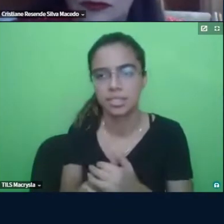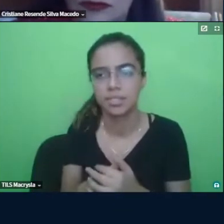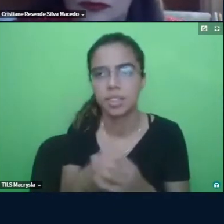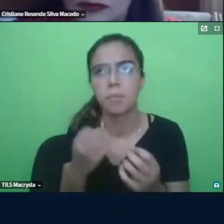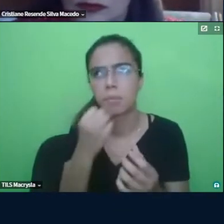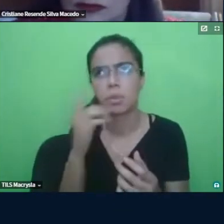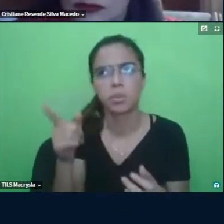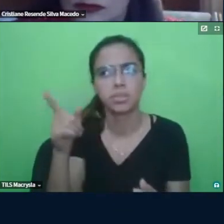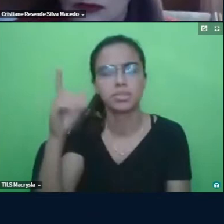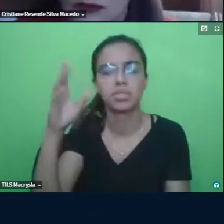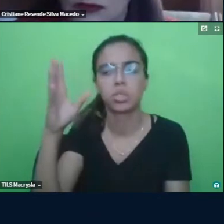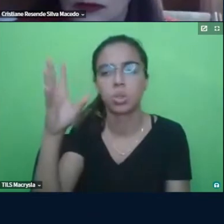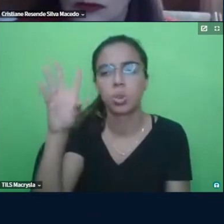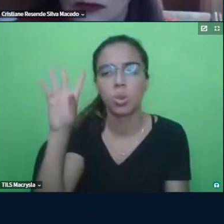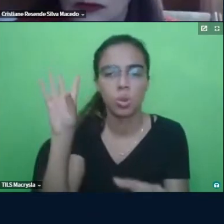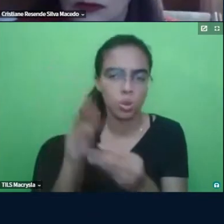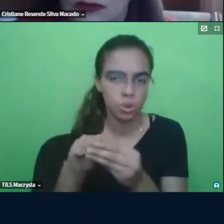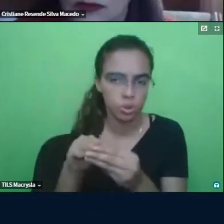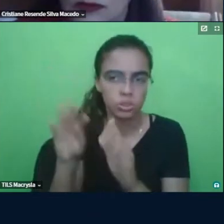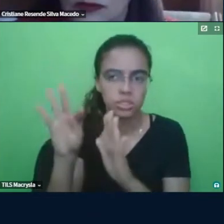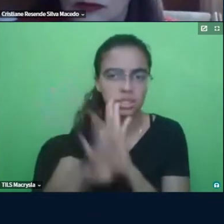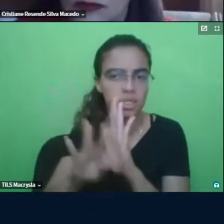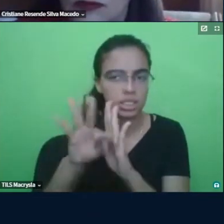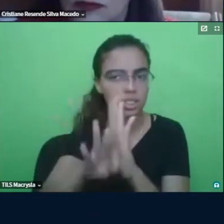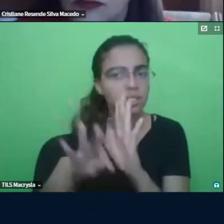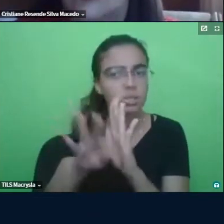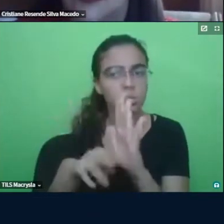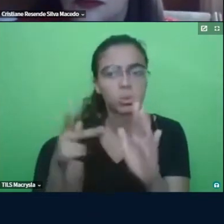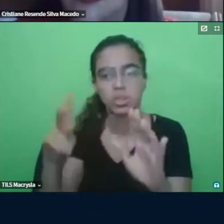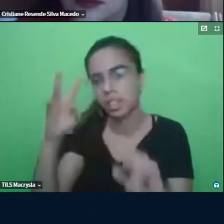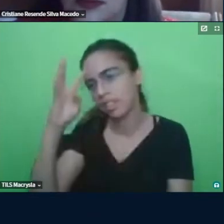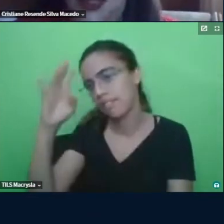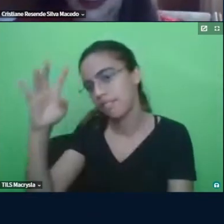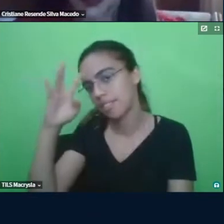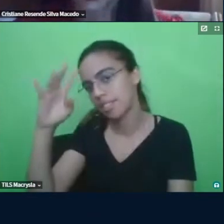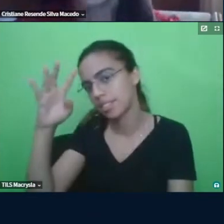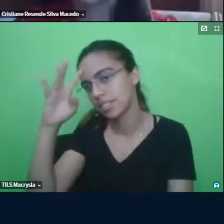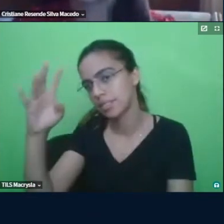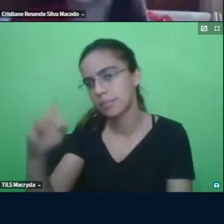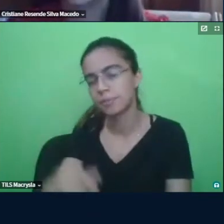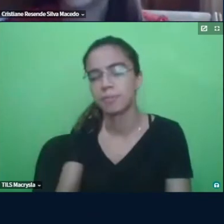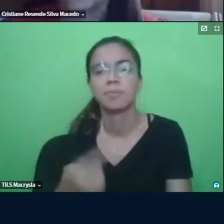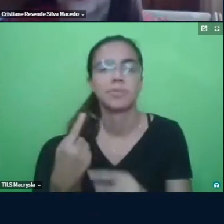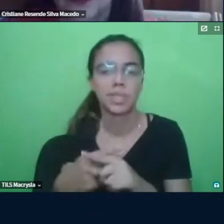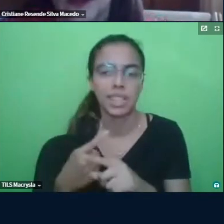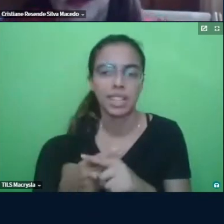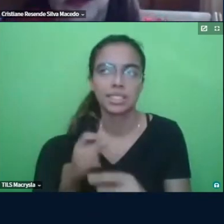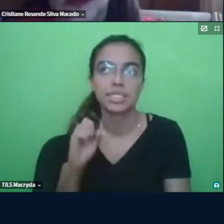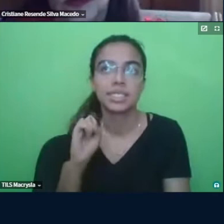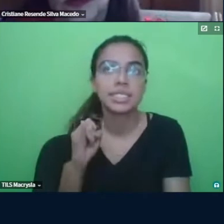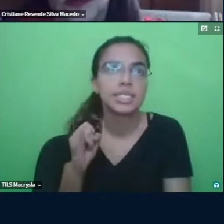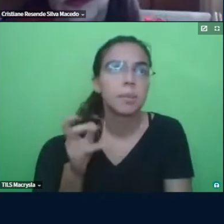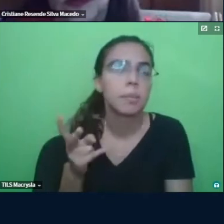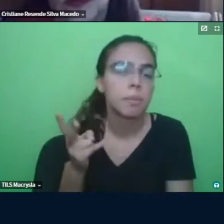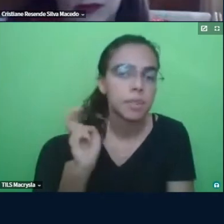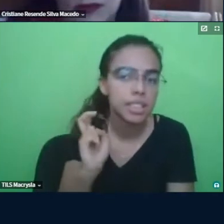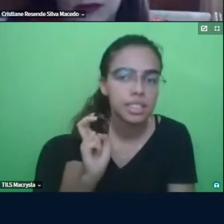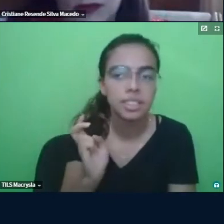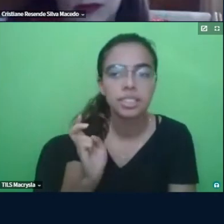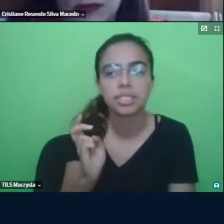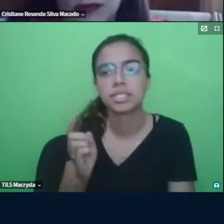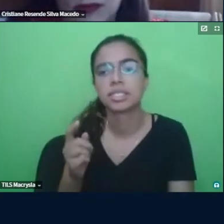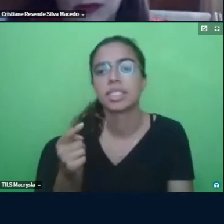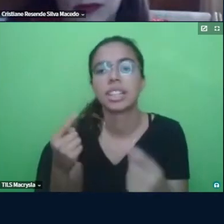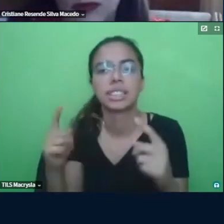fechar o teu texto com essa reflexão que você está tendo porque assim se perceber os desafios